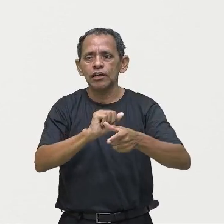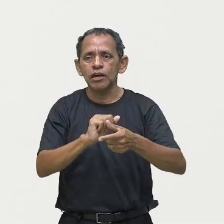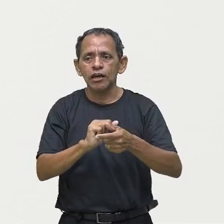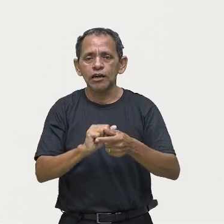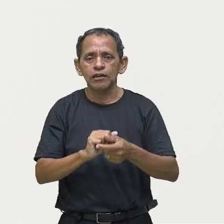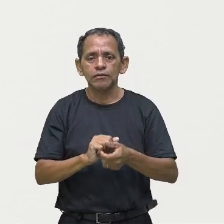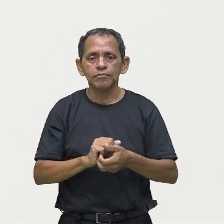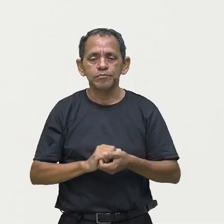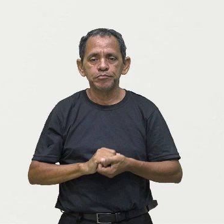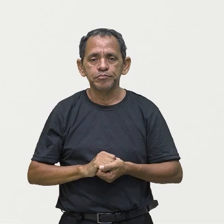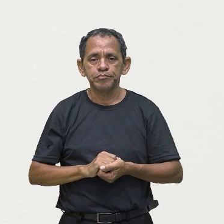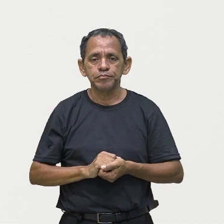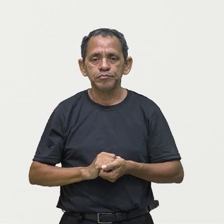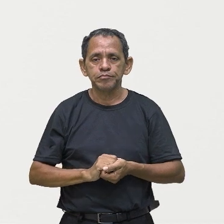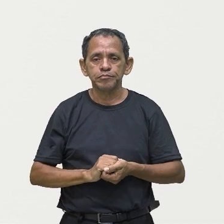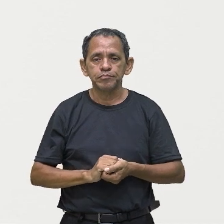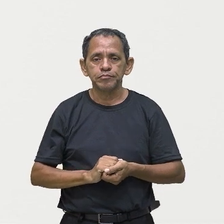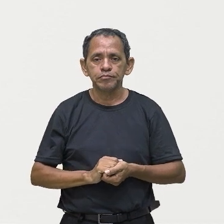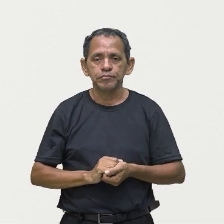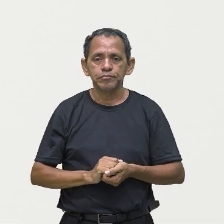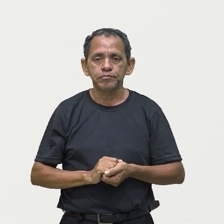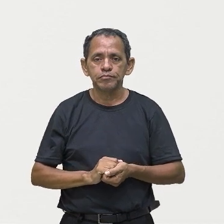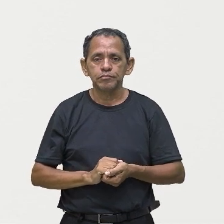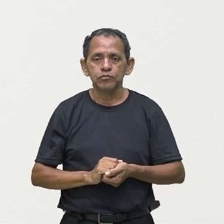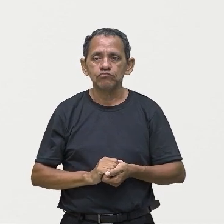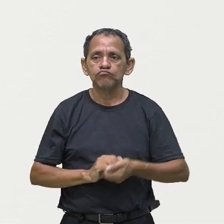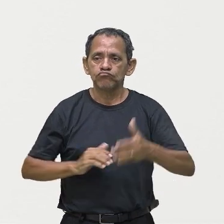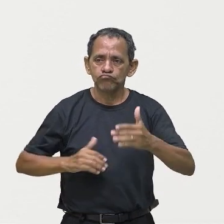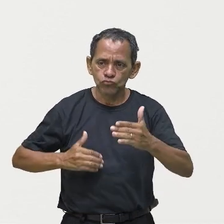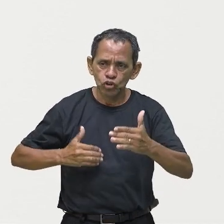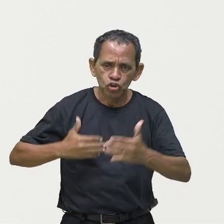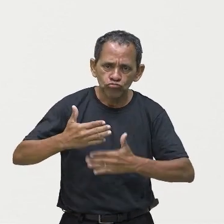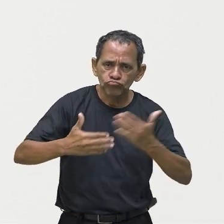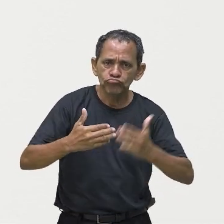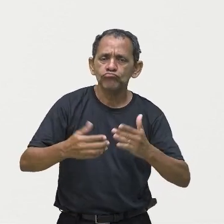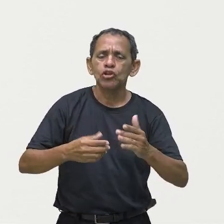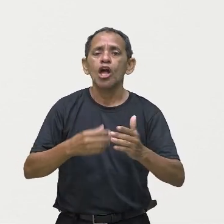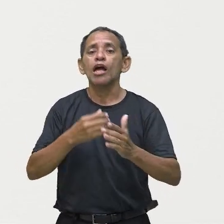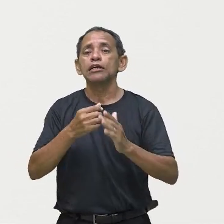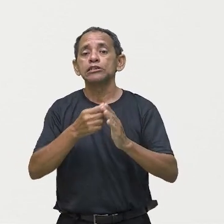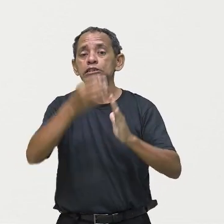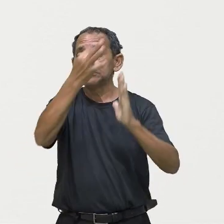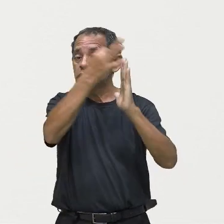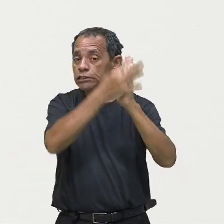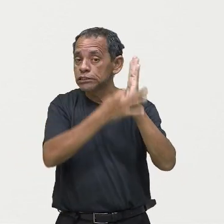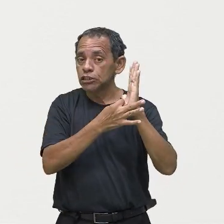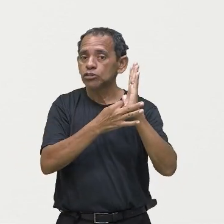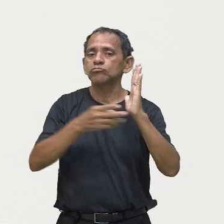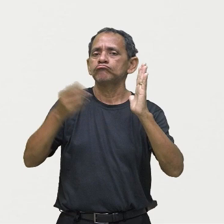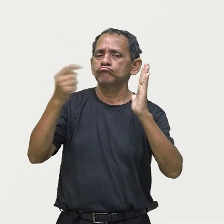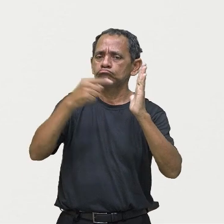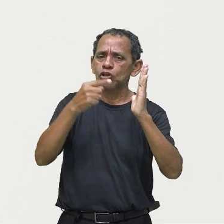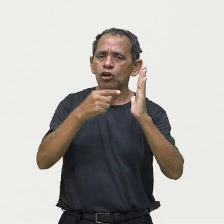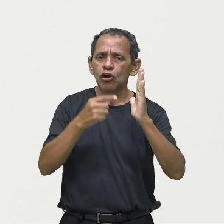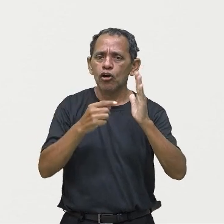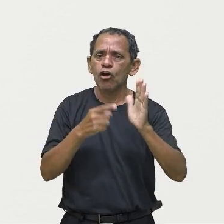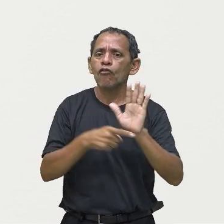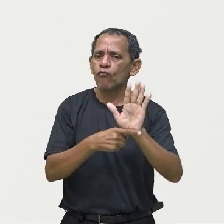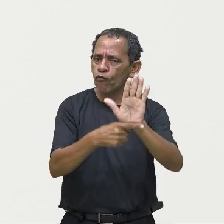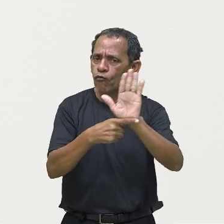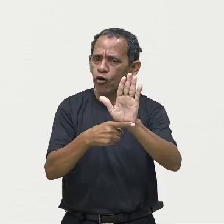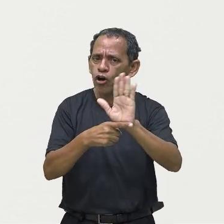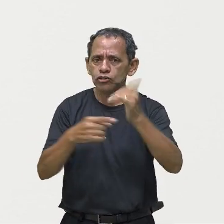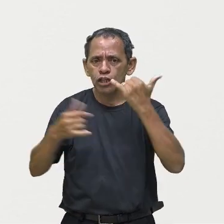no desenvolvimento das informações. O infográfico é um gênero que ele